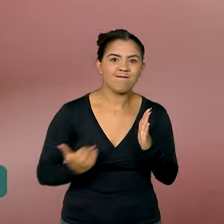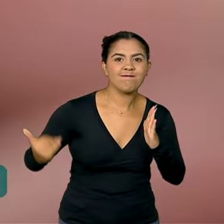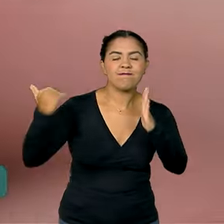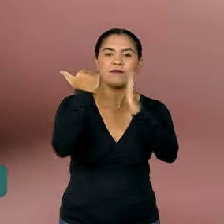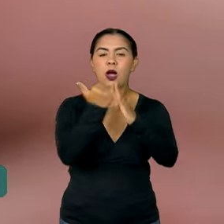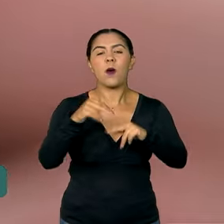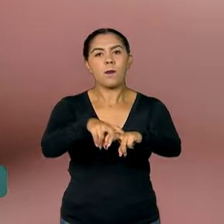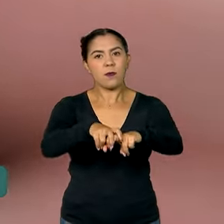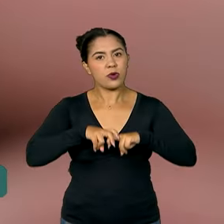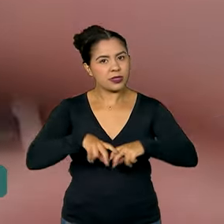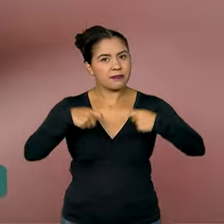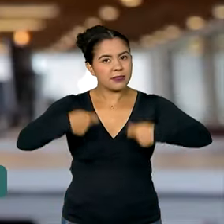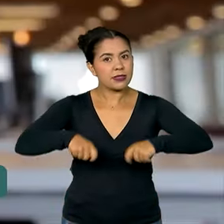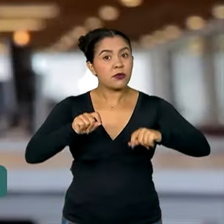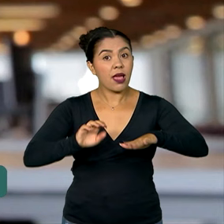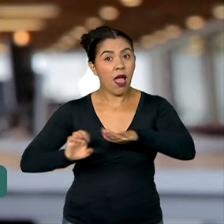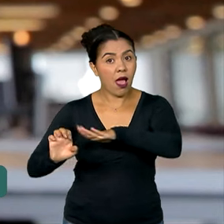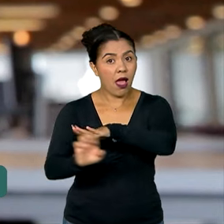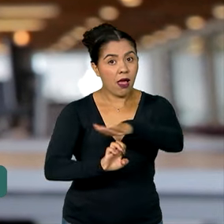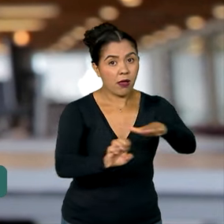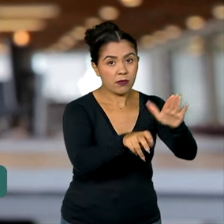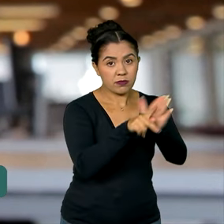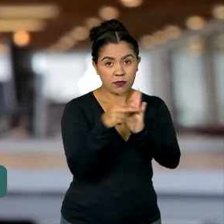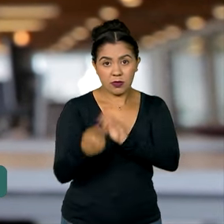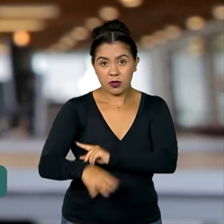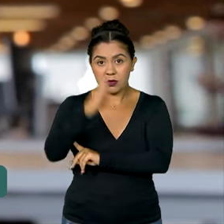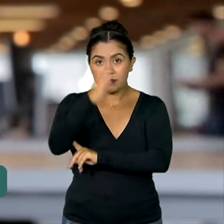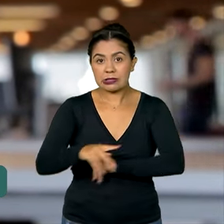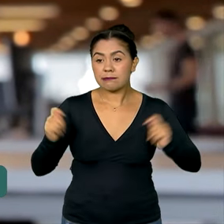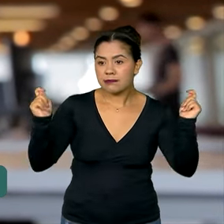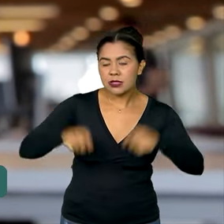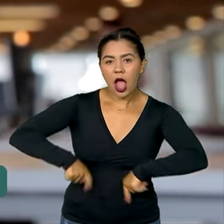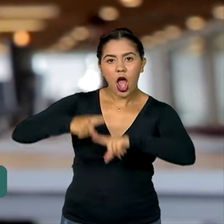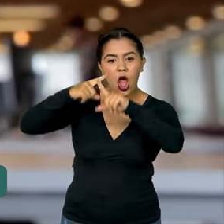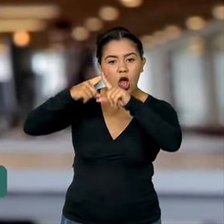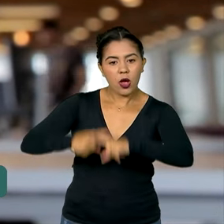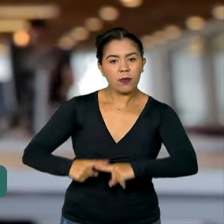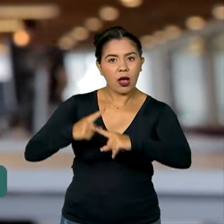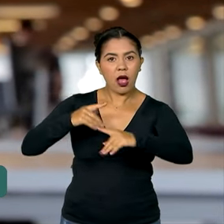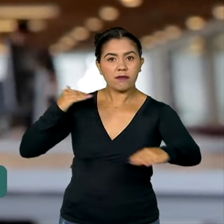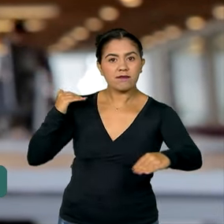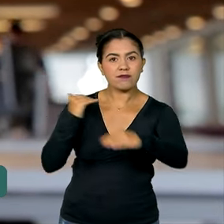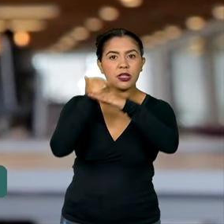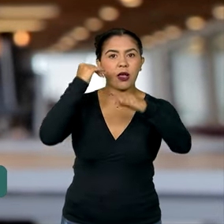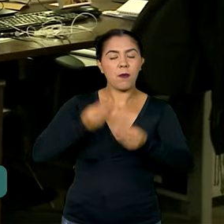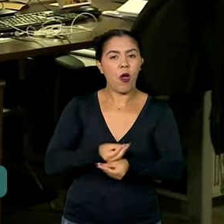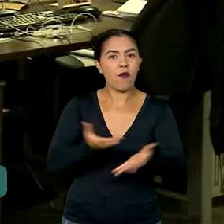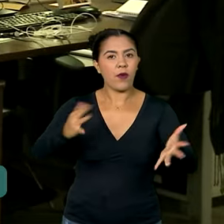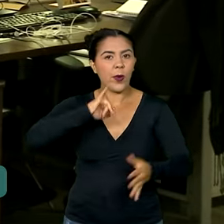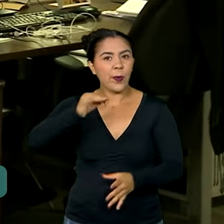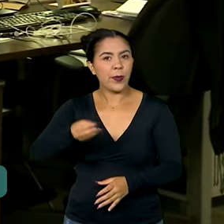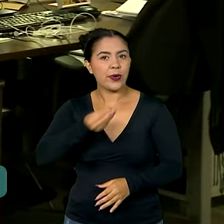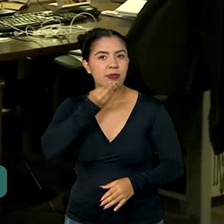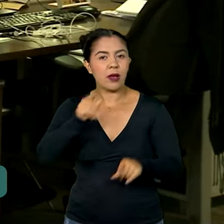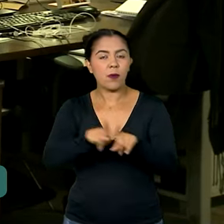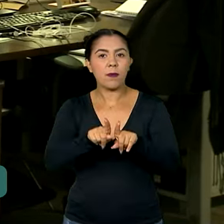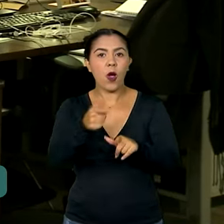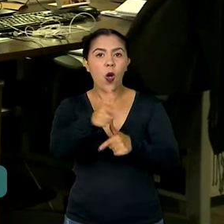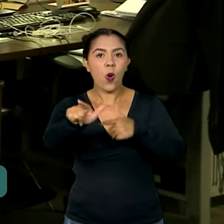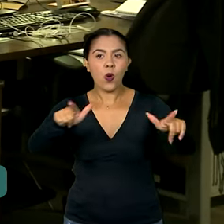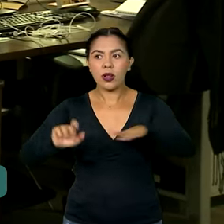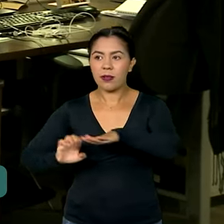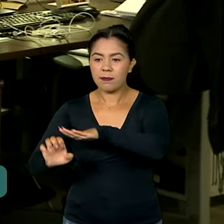as empresas nacionais tenham condições de competir em igualdade de oportunidades com as grandes empresas